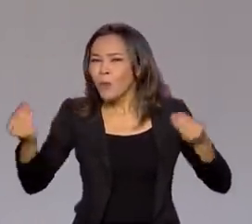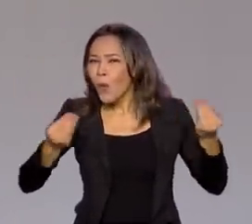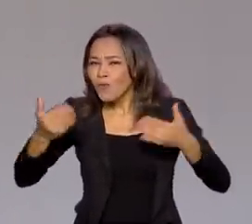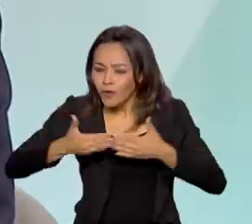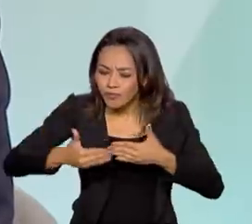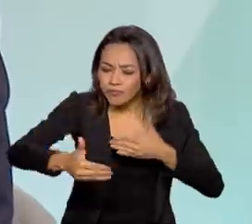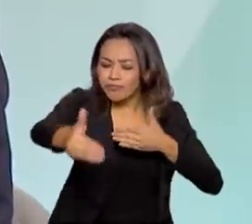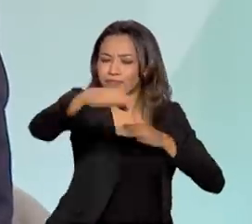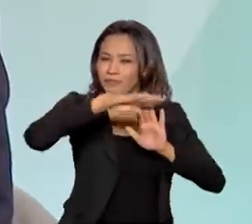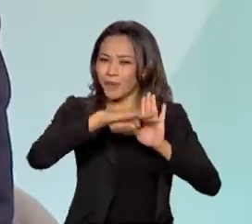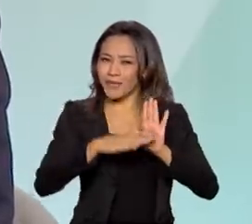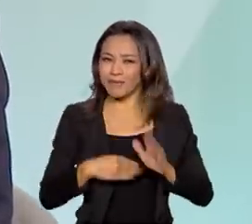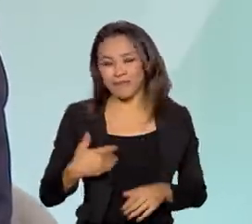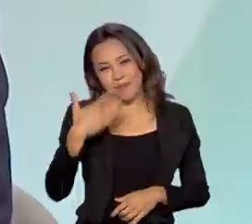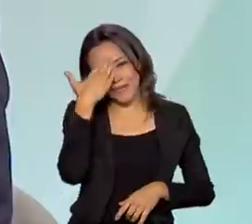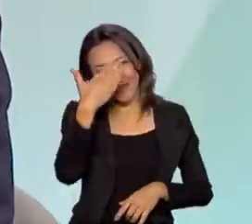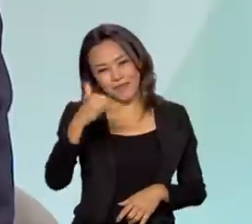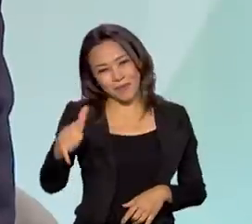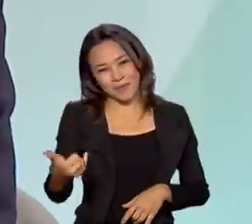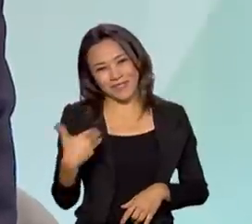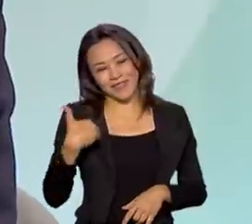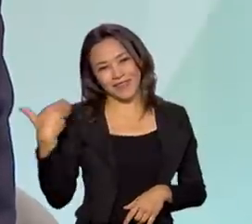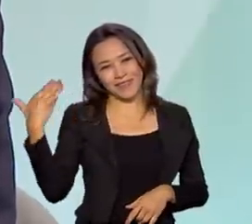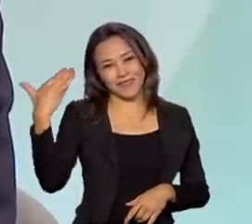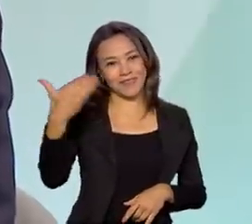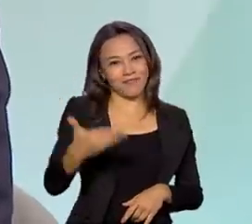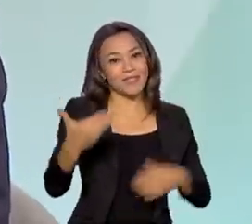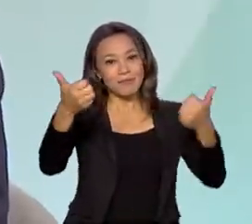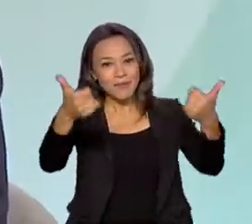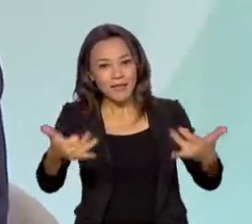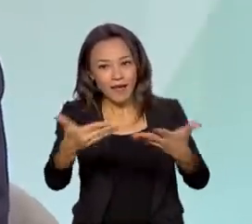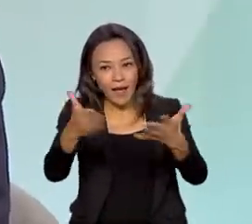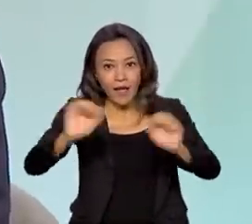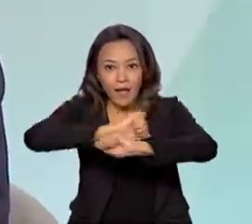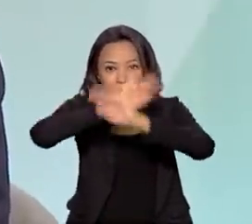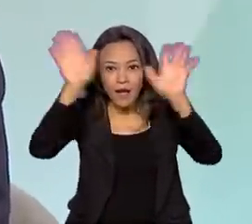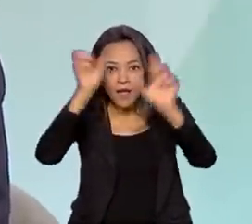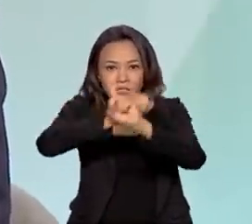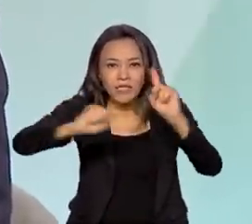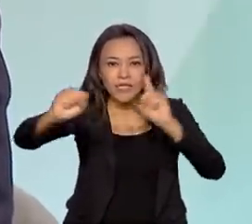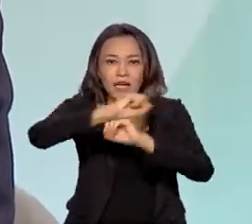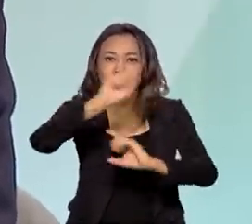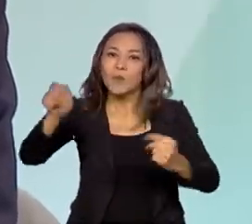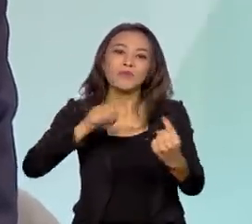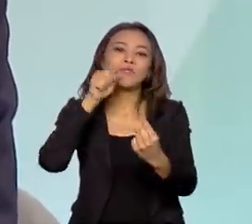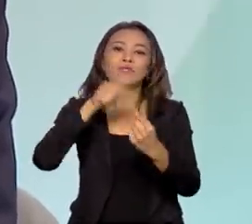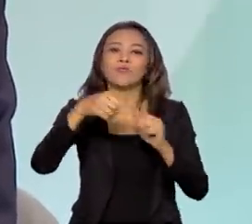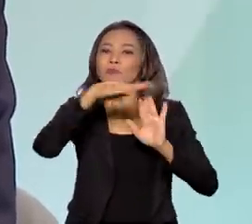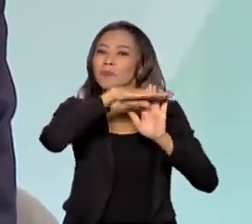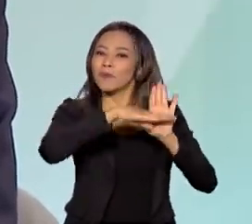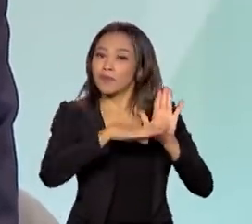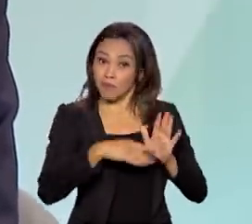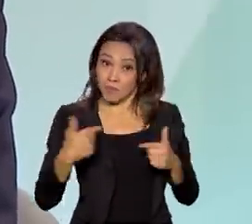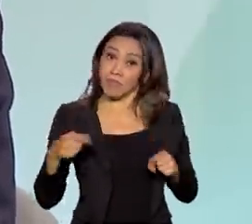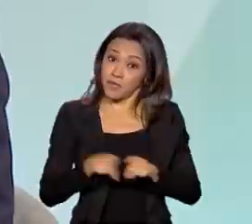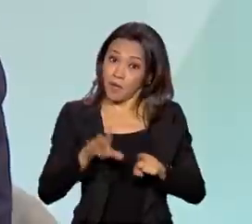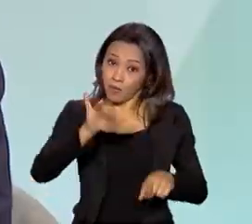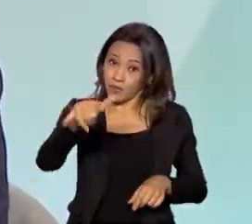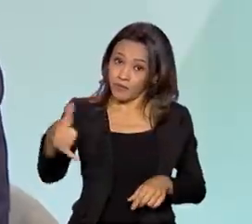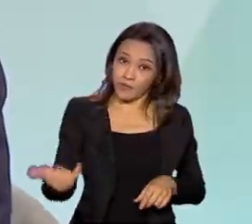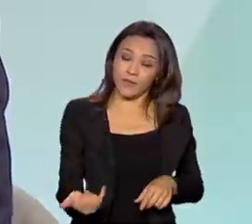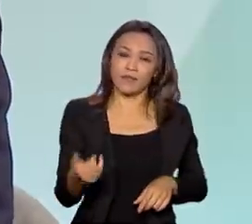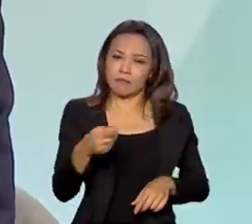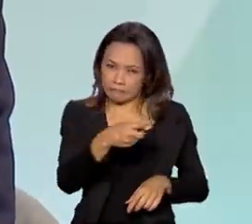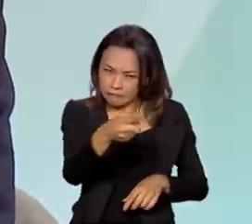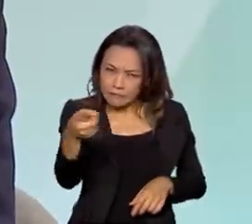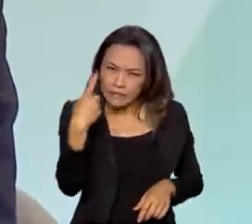programa. O senhor que agradece a oportunidade de esclarecer à sociedade os objetivos do nosso programa. E aproveito para indicar a quem tem